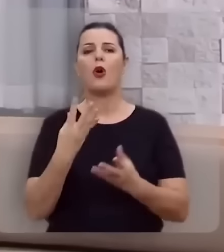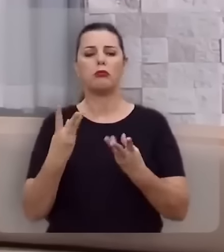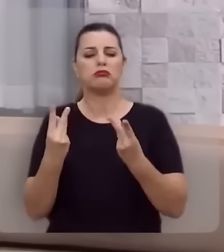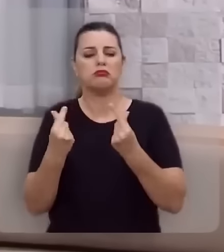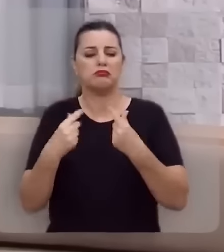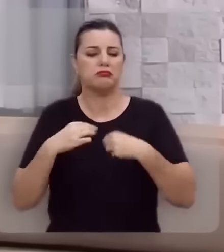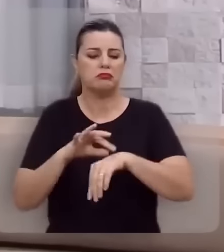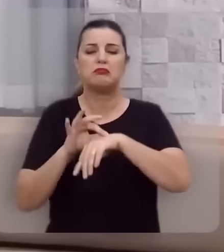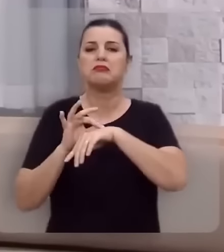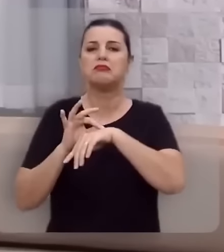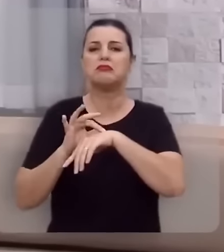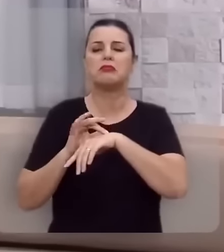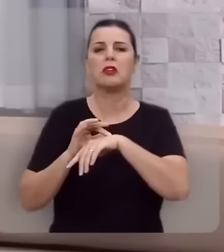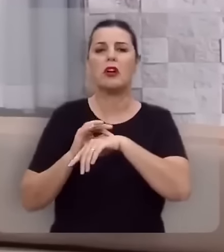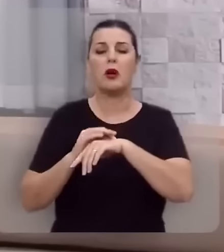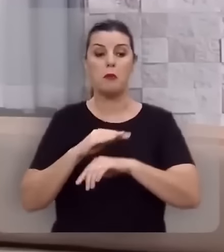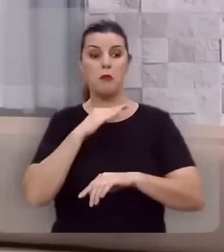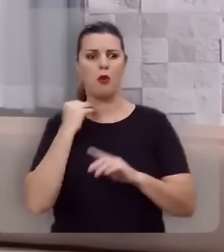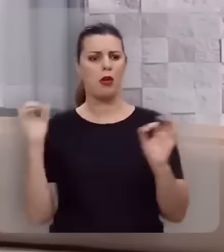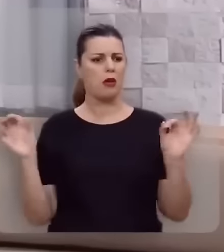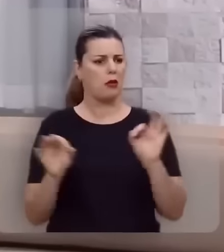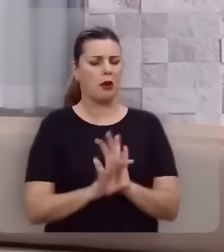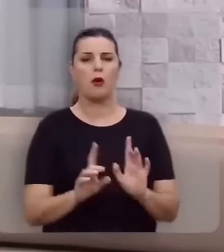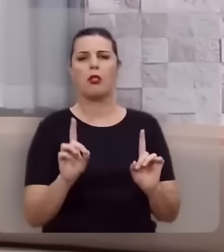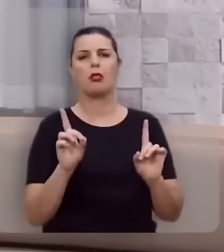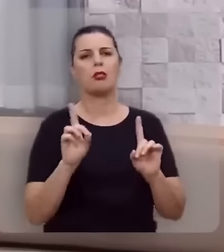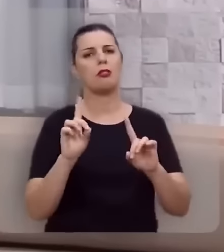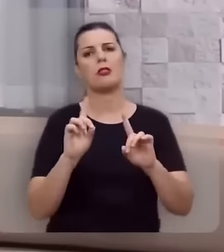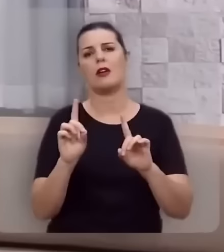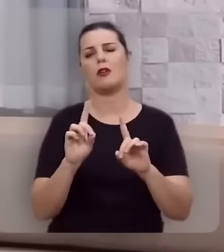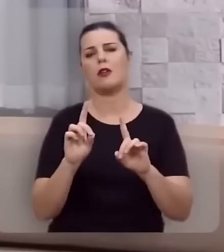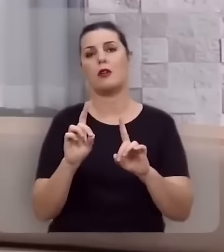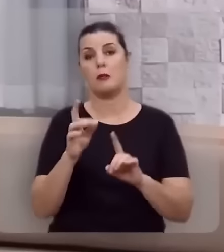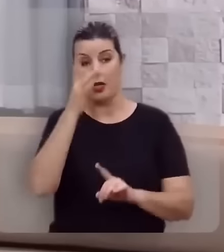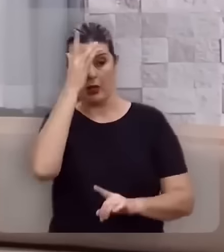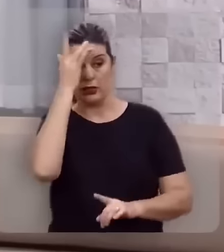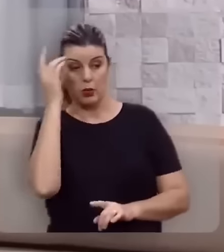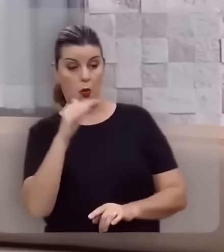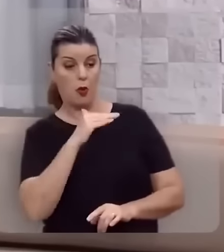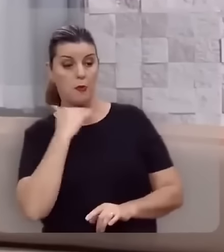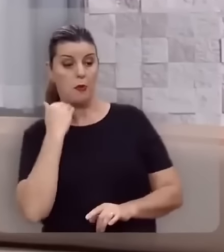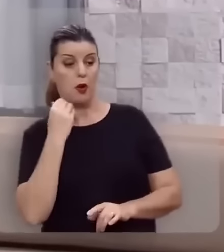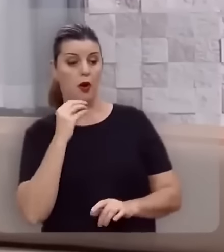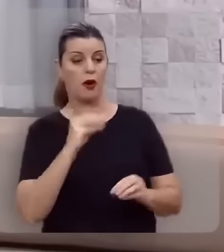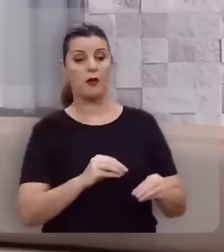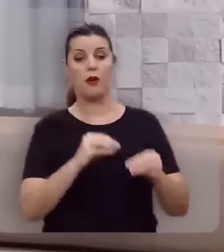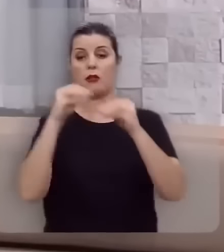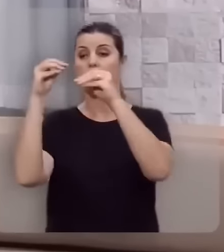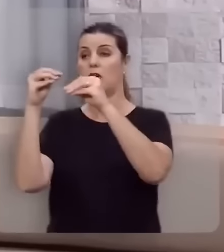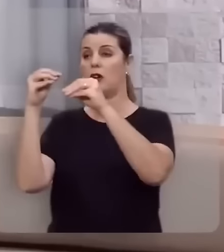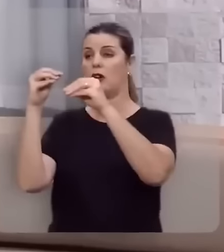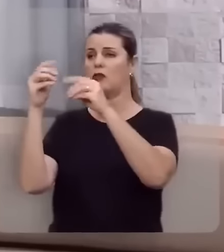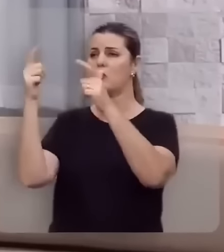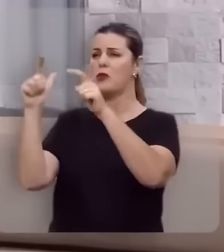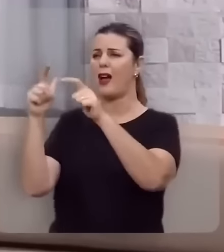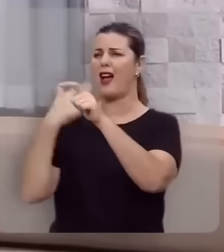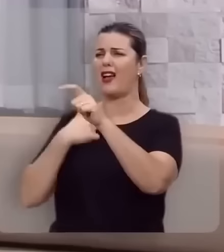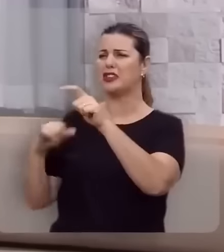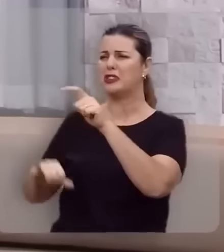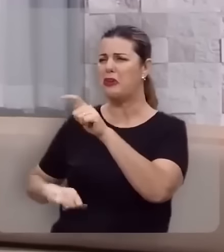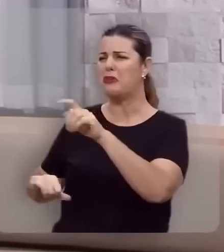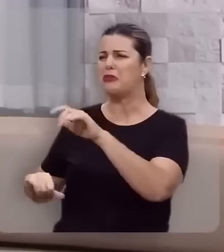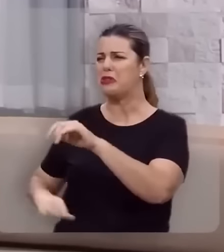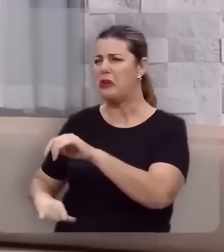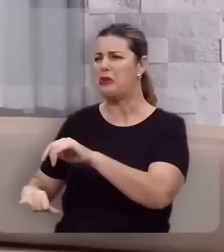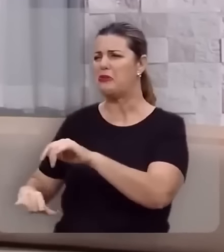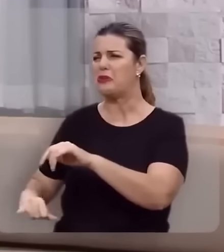matéria. Não é verdade que morreu, acabou. Não é verdade que a pessoa morre e vai para um purgatório sofrer, sofrer, sofrer, sofrer.